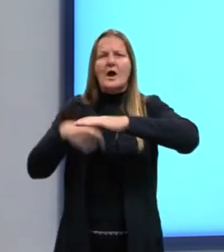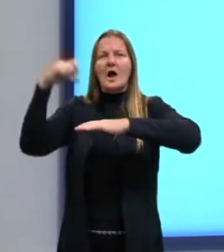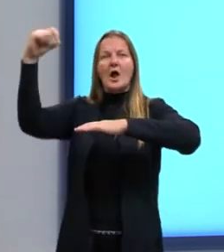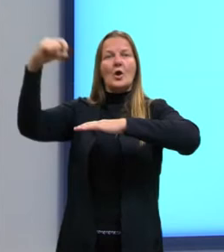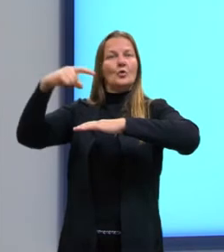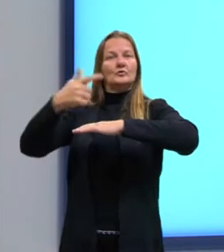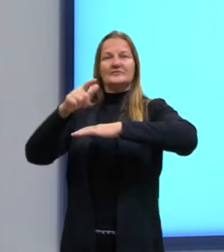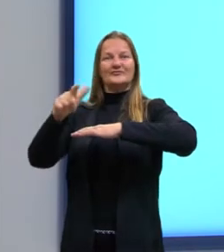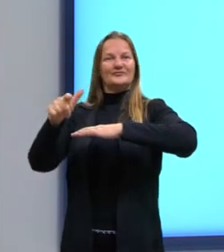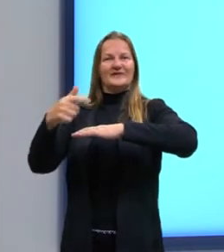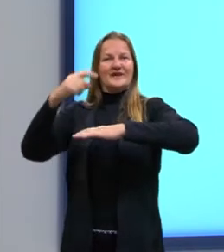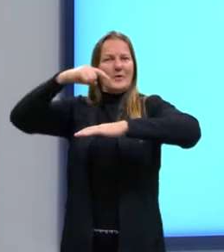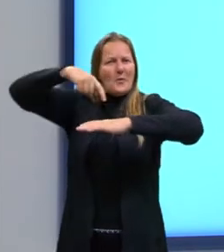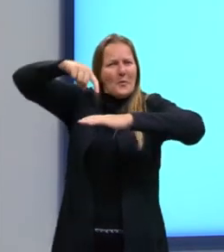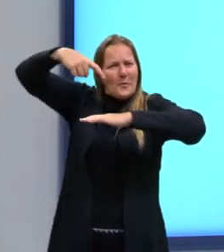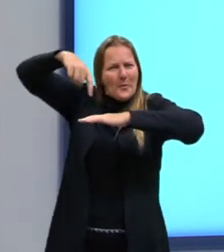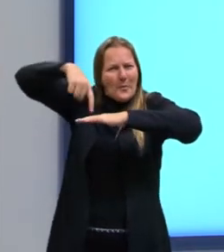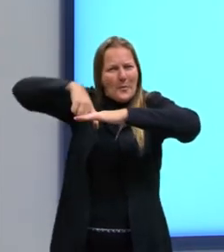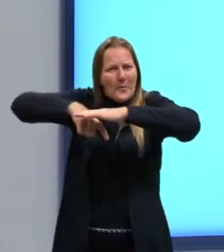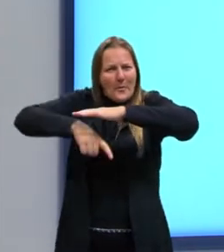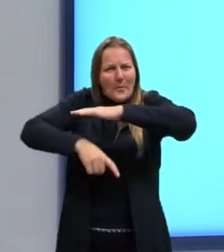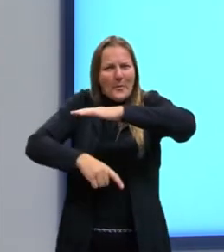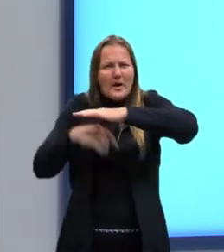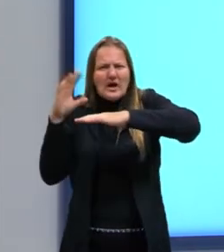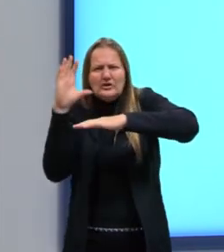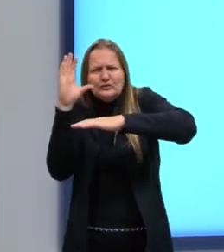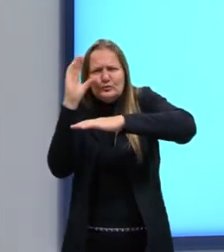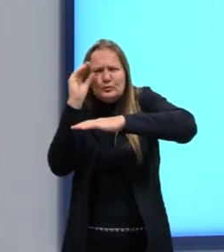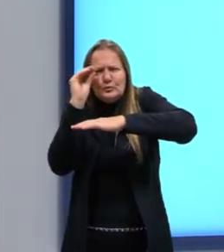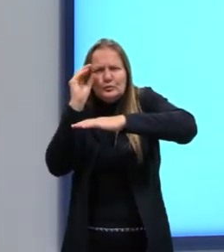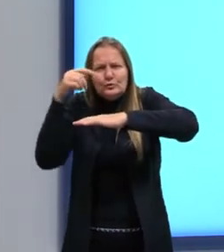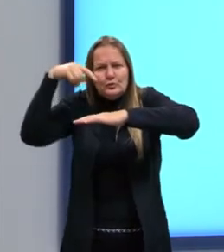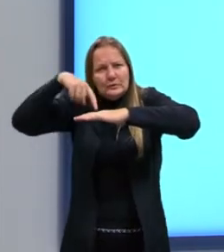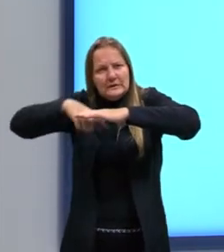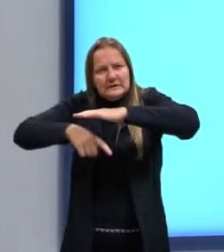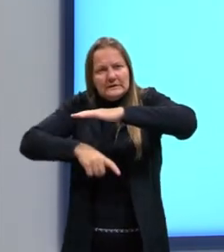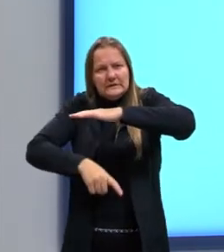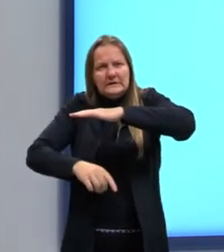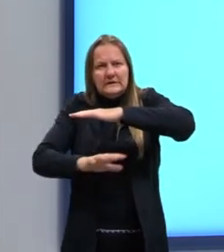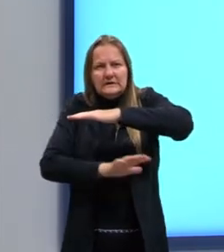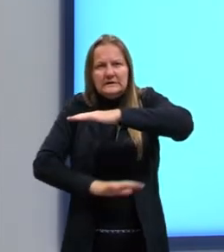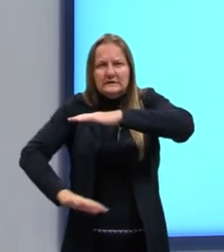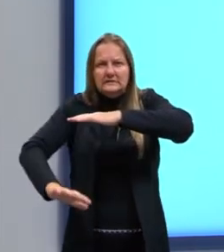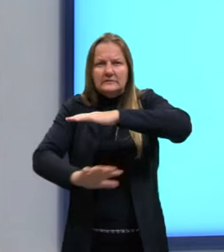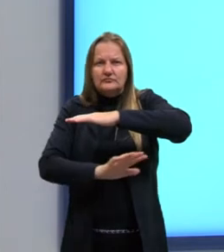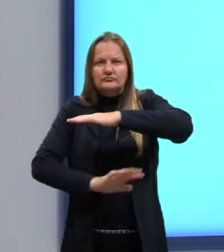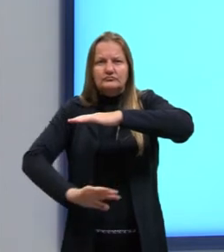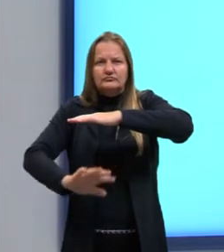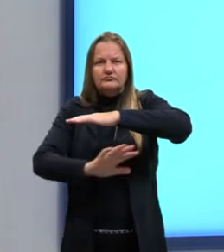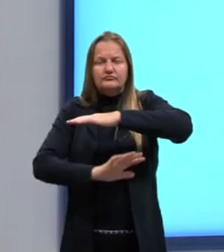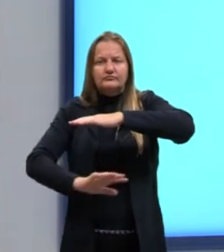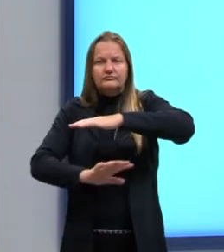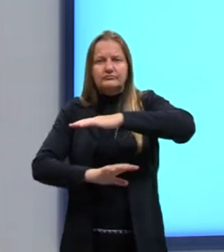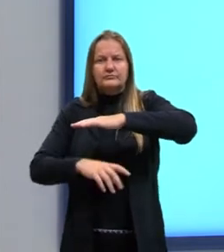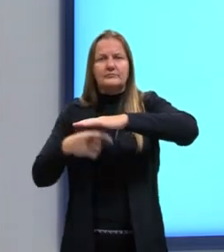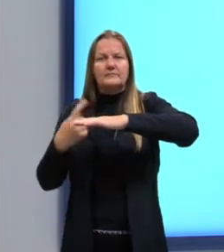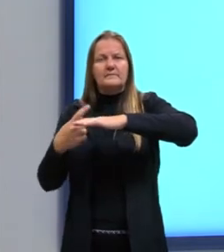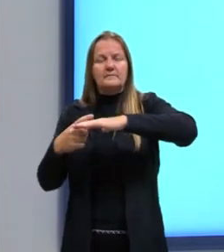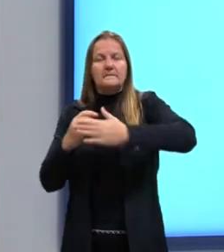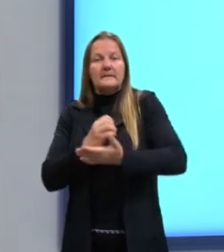ela não chega. Então, como é que essa comunidade vai sobreviver através dos compostos inorgânicos, então, como fonte de energia?